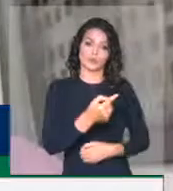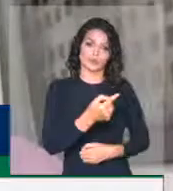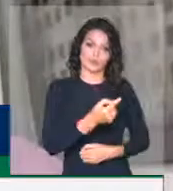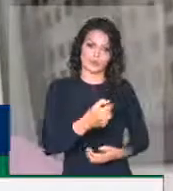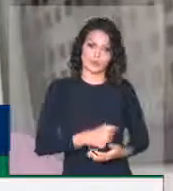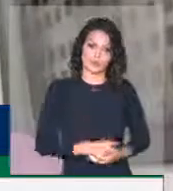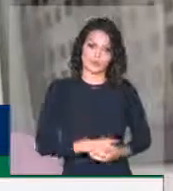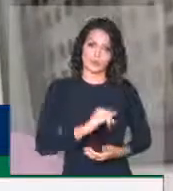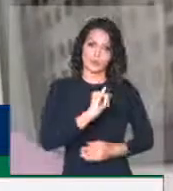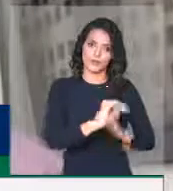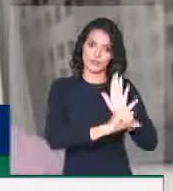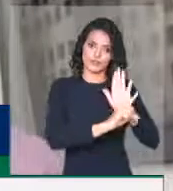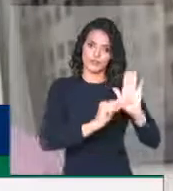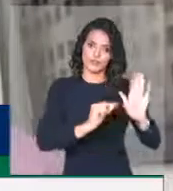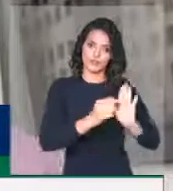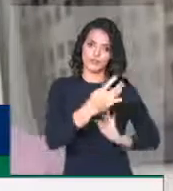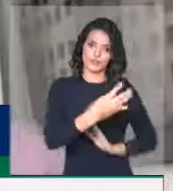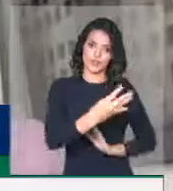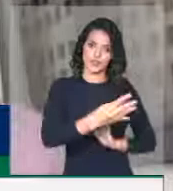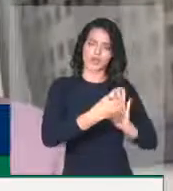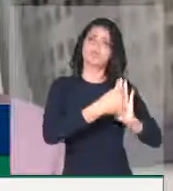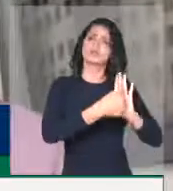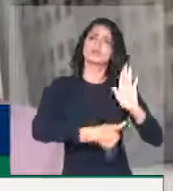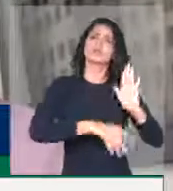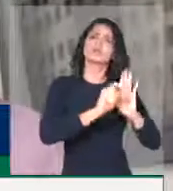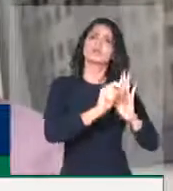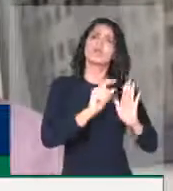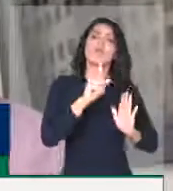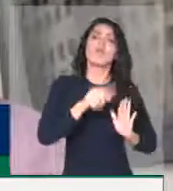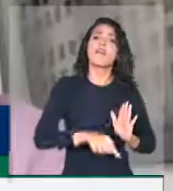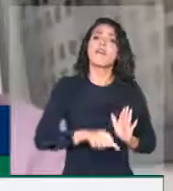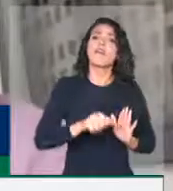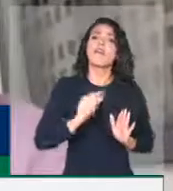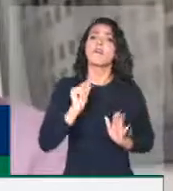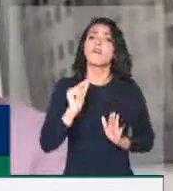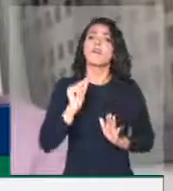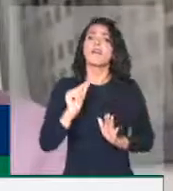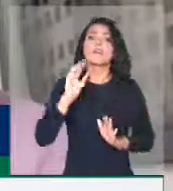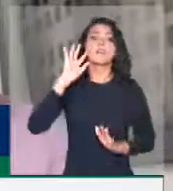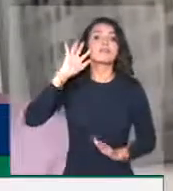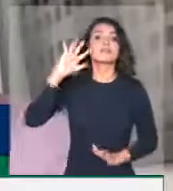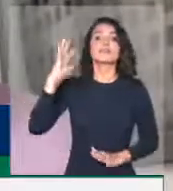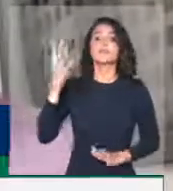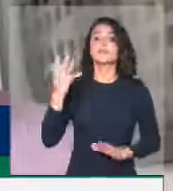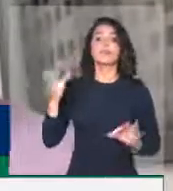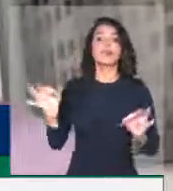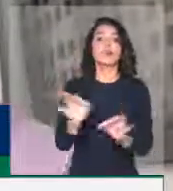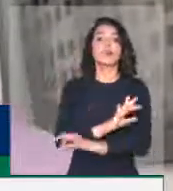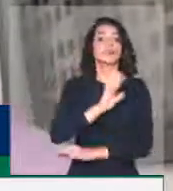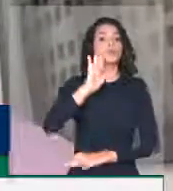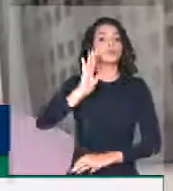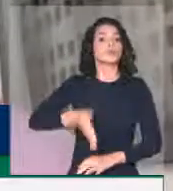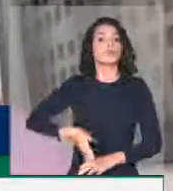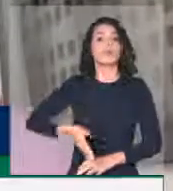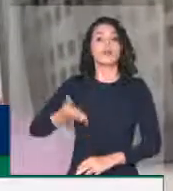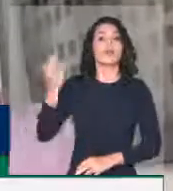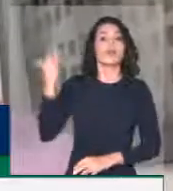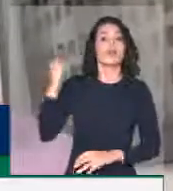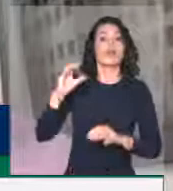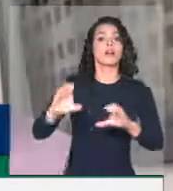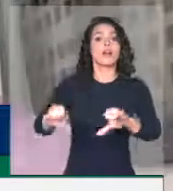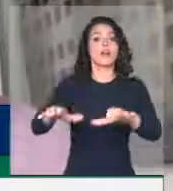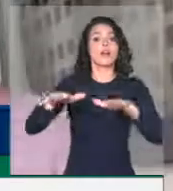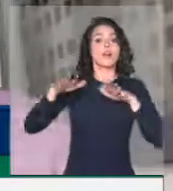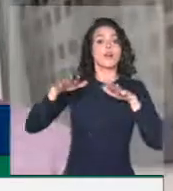no seu inciso 4º, mas estabelece isso, uma decisão constitucional do legislador que nós tenhamos um